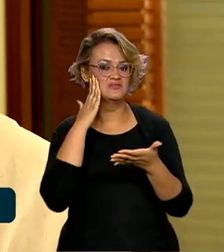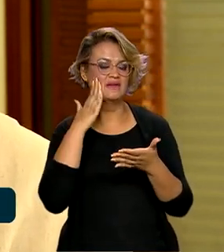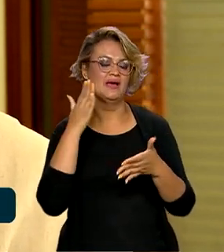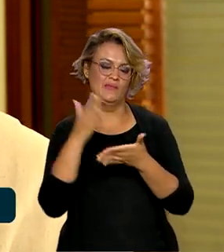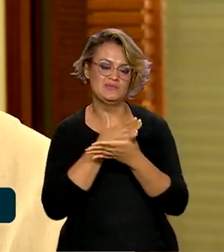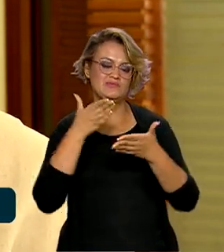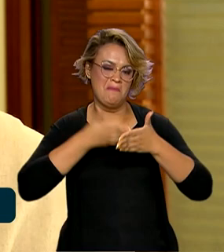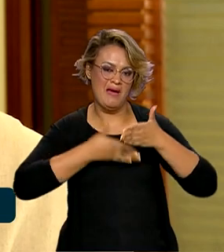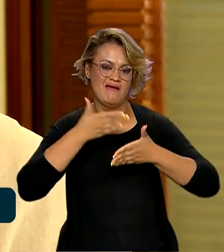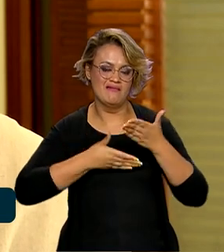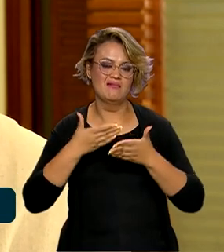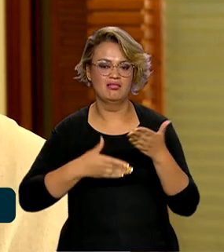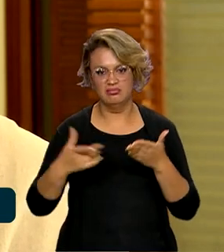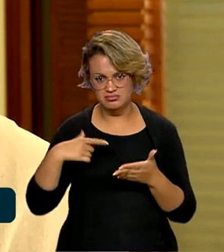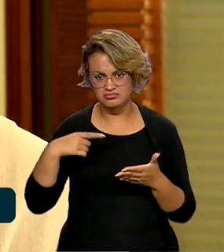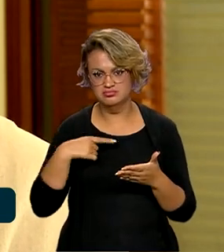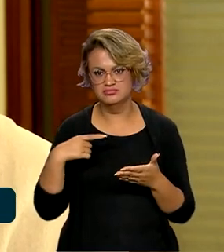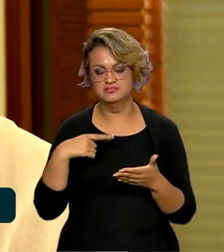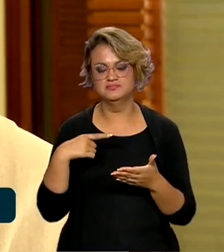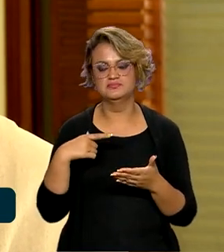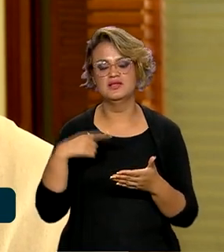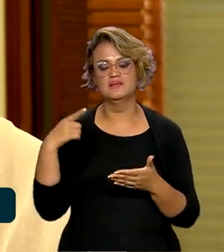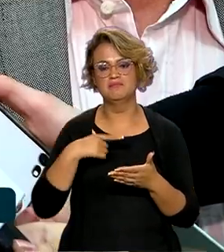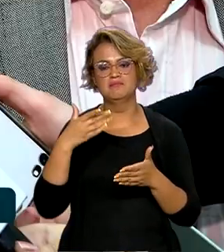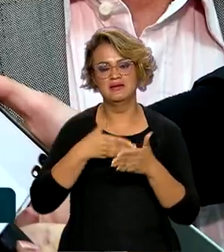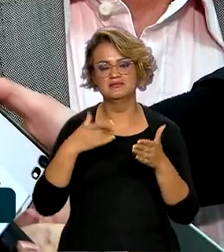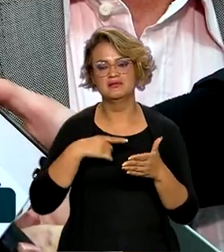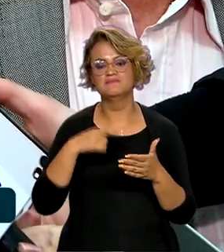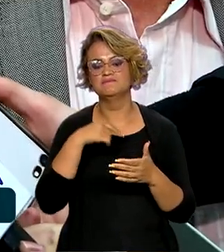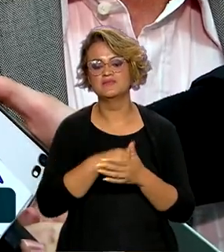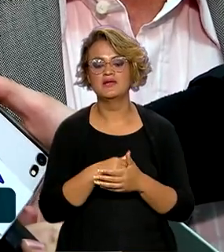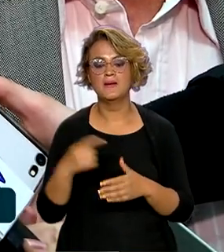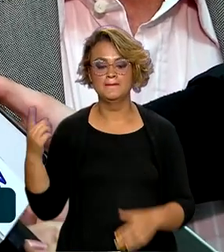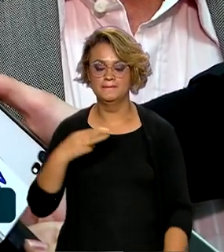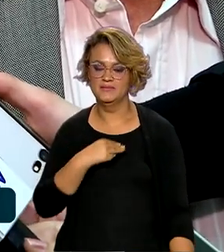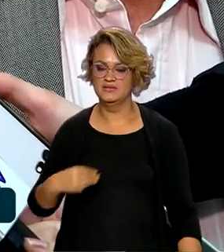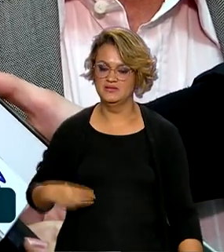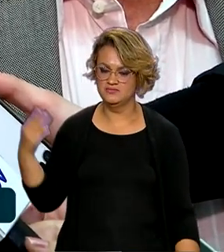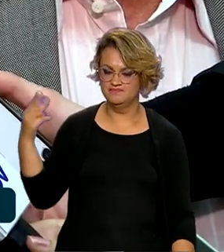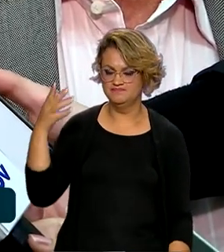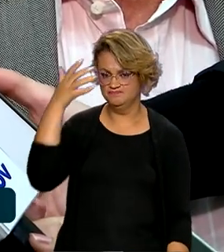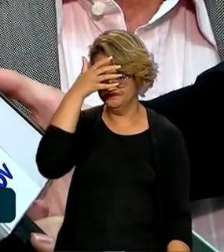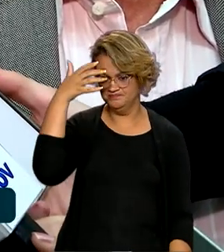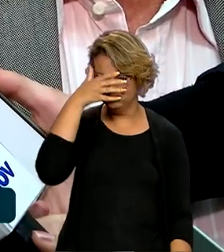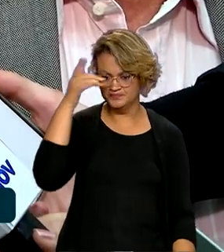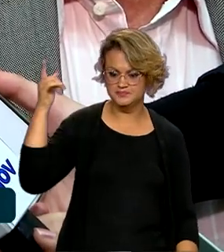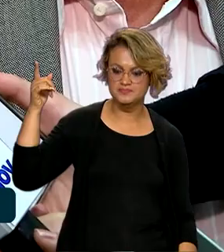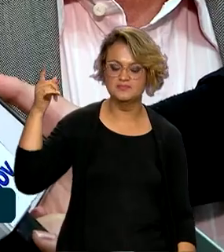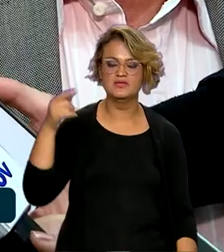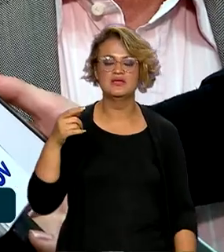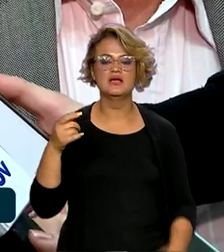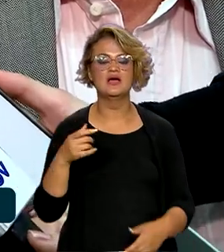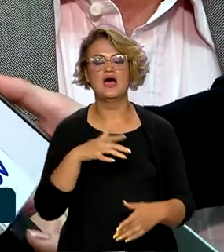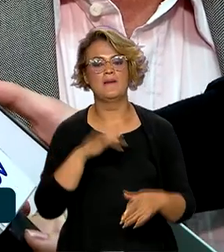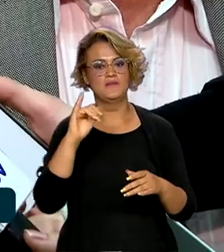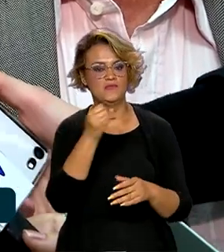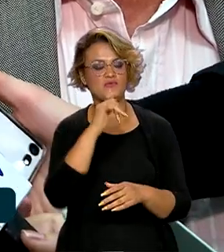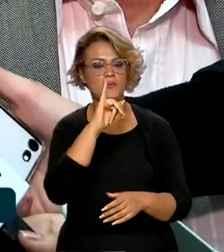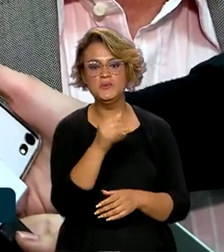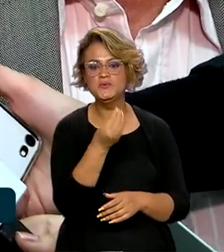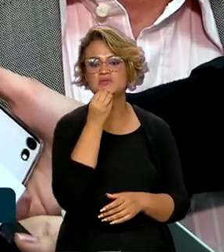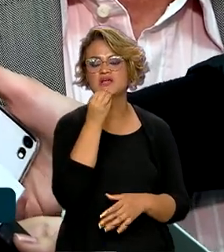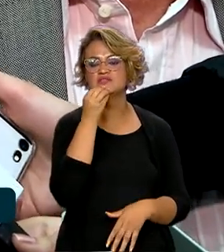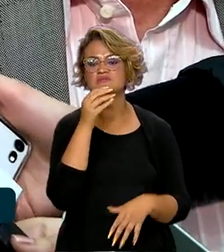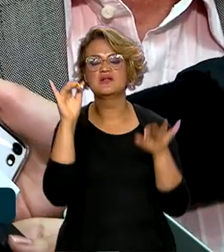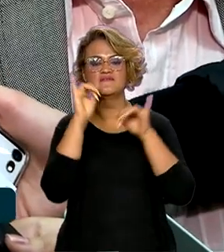barreiras que muitas pessoas têm para fazê-lo. O ministro do Trabalho e Emprego, Luiz Marinho, aproveitou a oportunidade